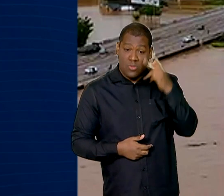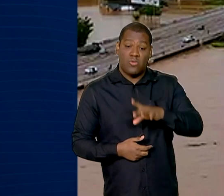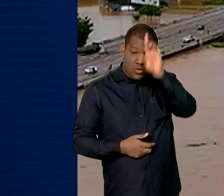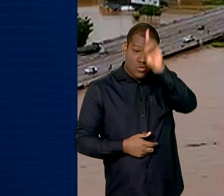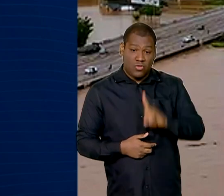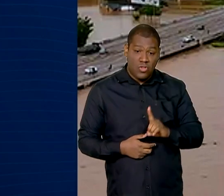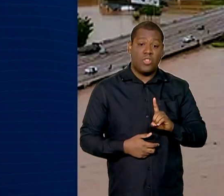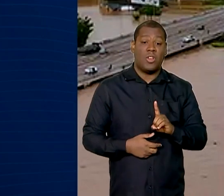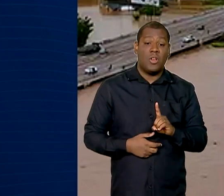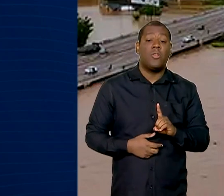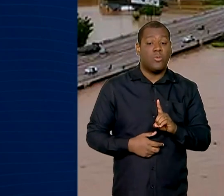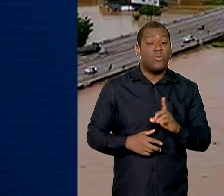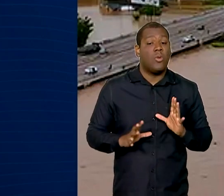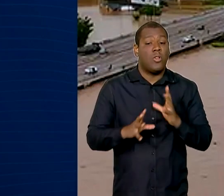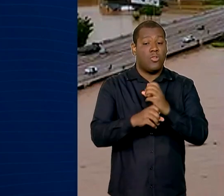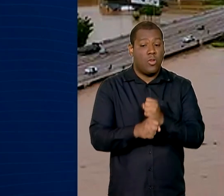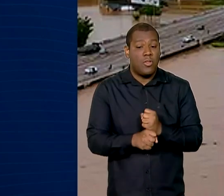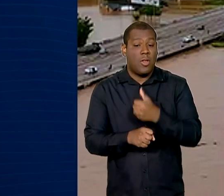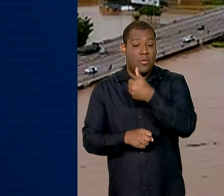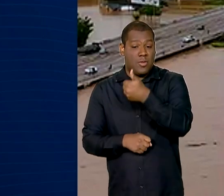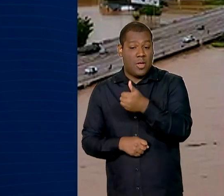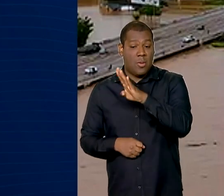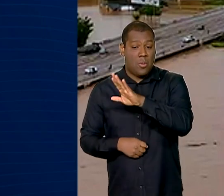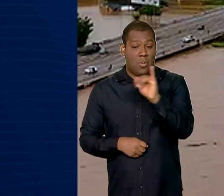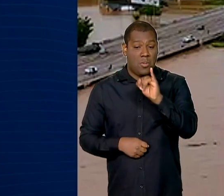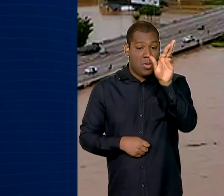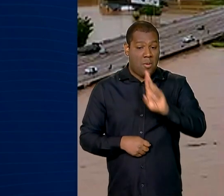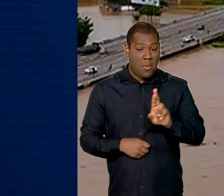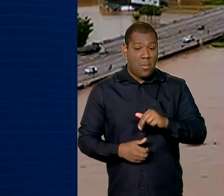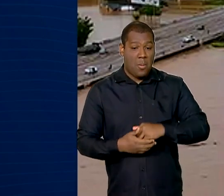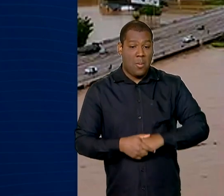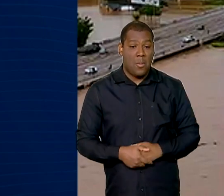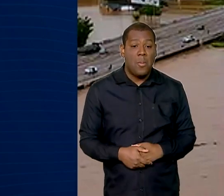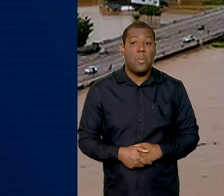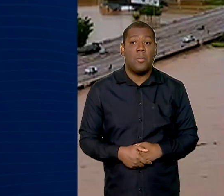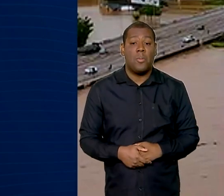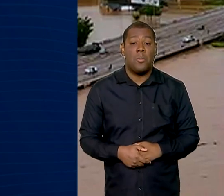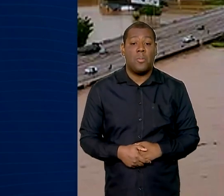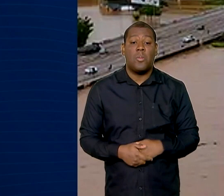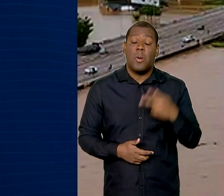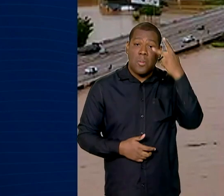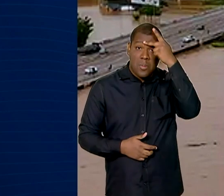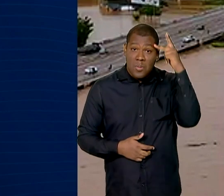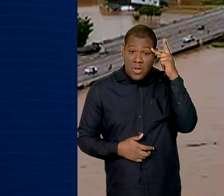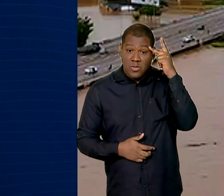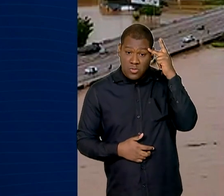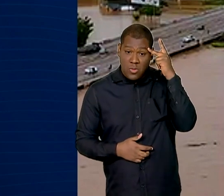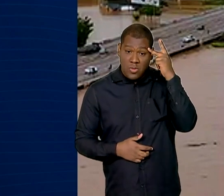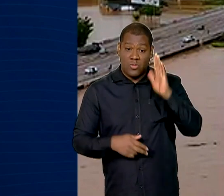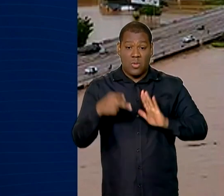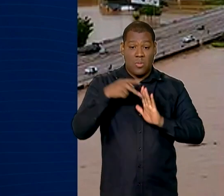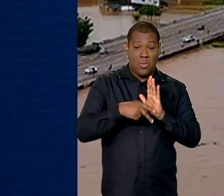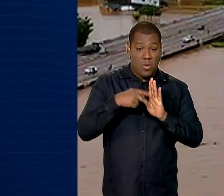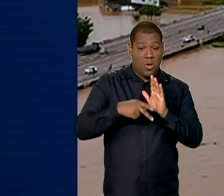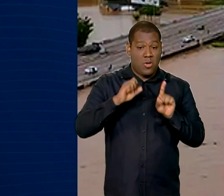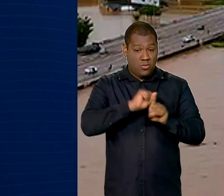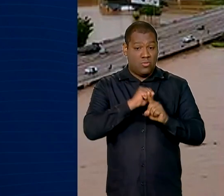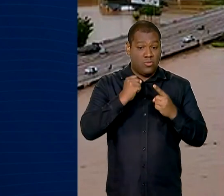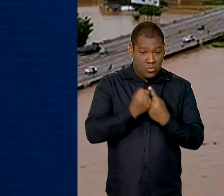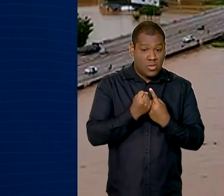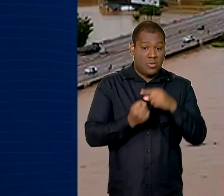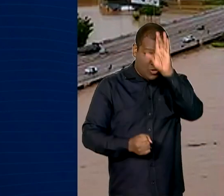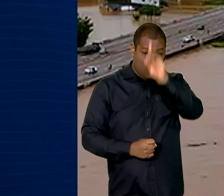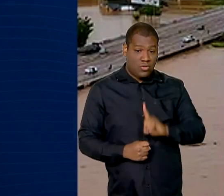direito a um total de 1 bilhão de reais. Para os beneficiários de programas sociais, haverá